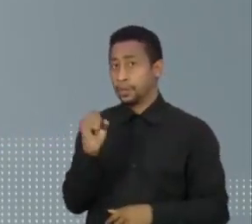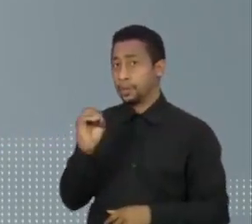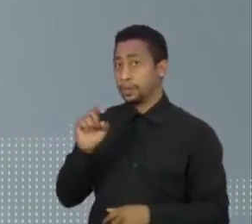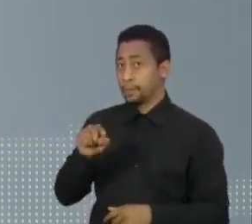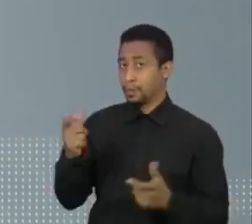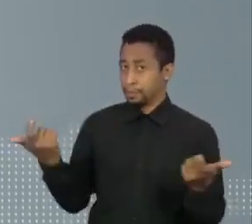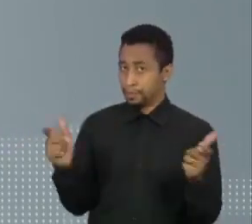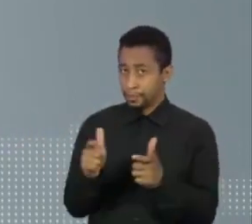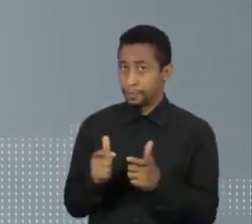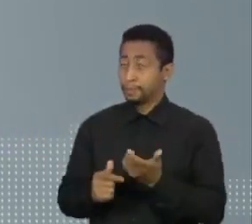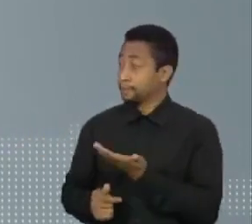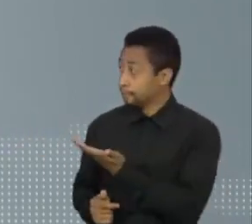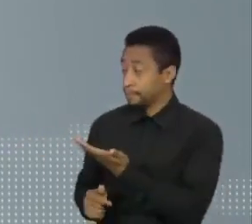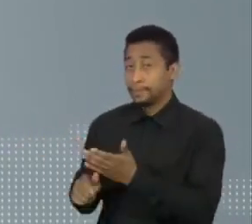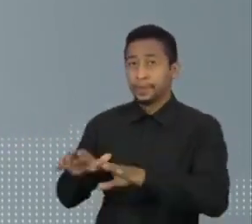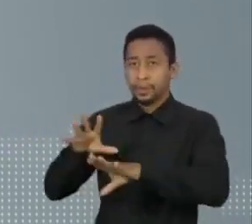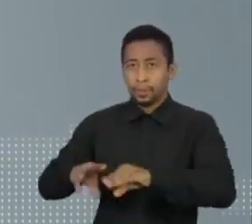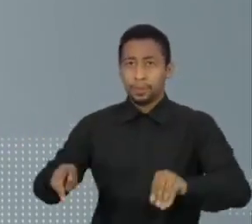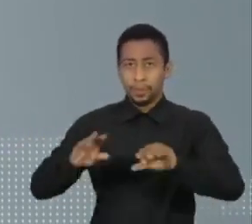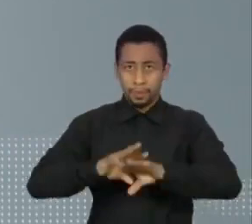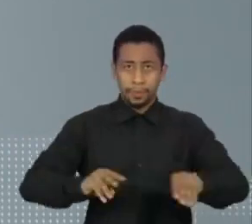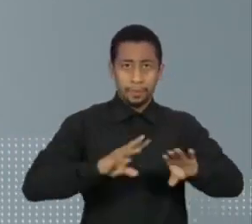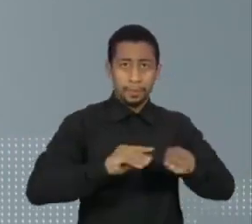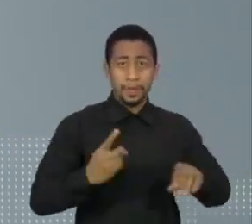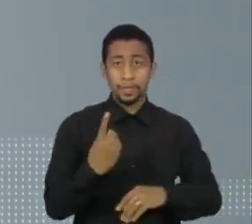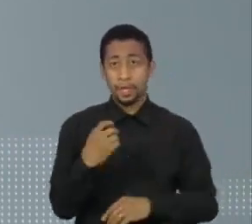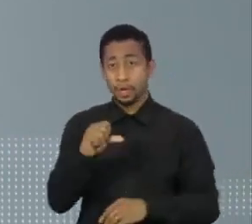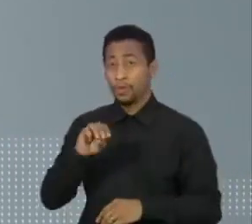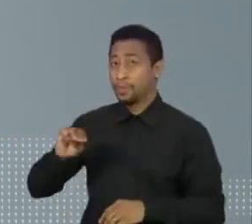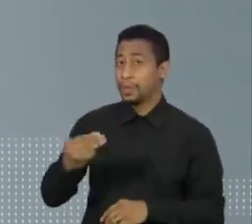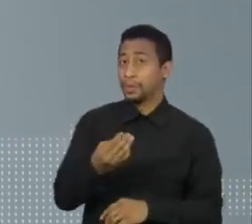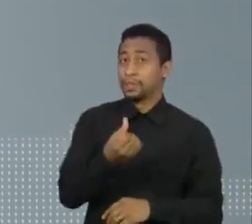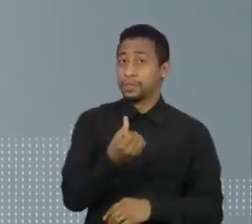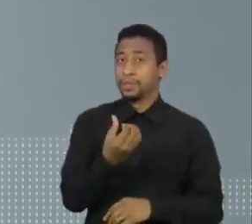Brasil está próximo de 19 milhões e 700 mil recuperados.